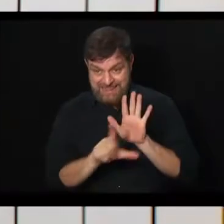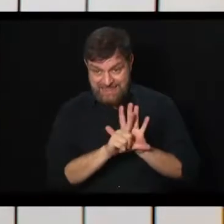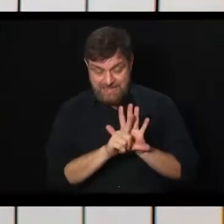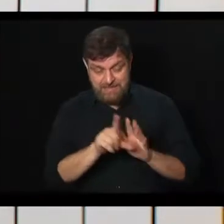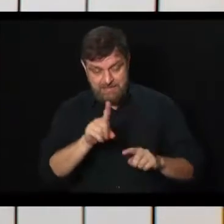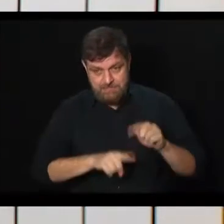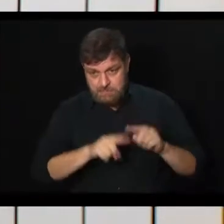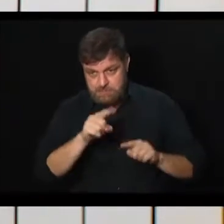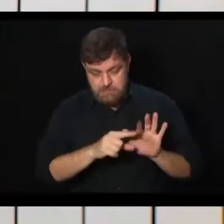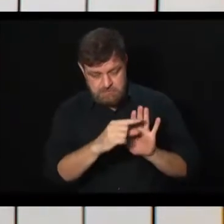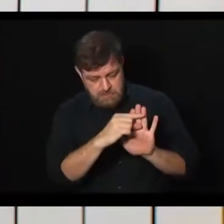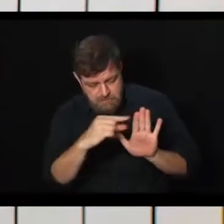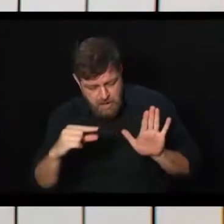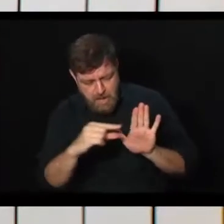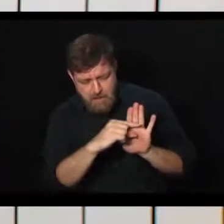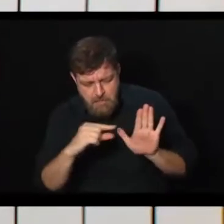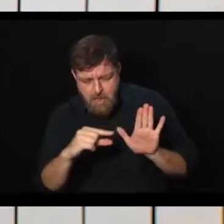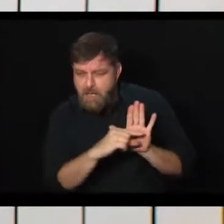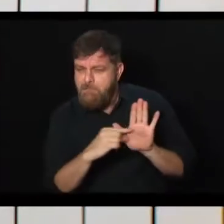por exemplo, a questão de que, olha,